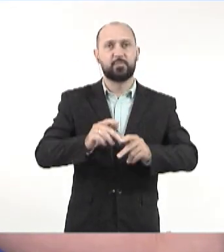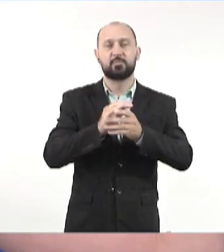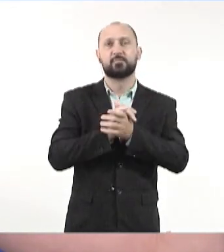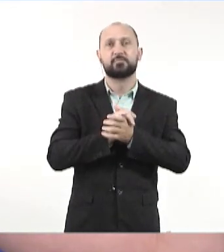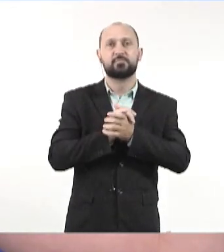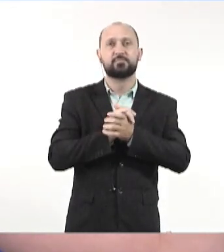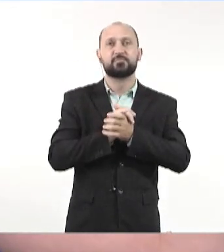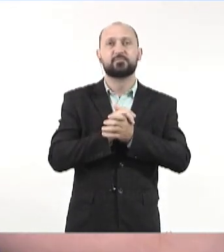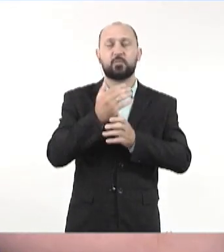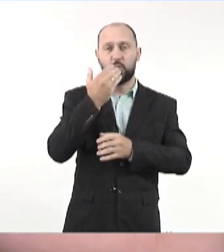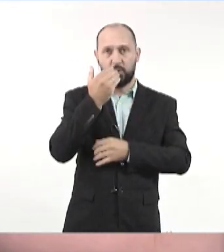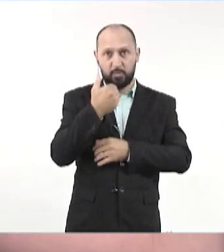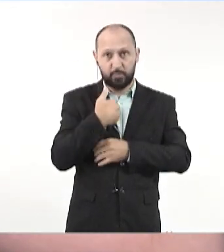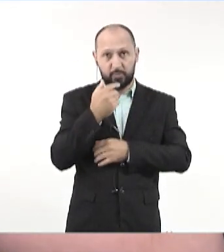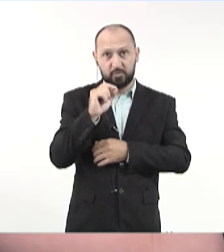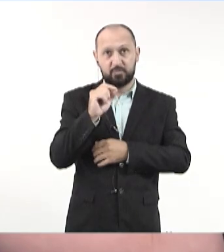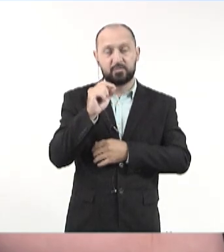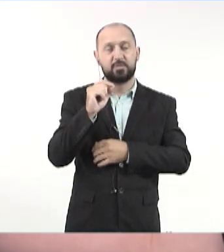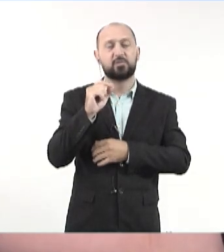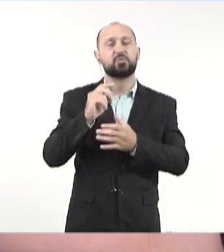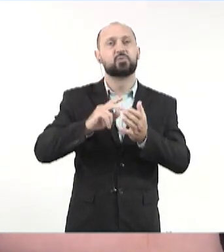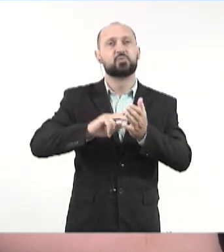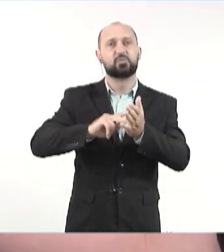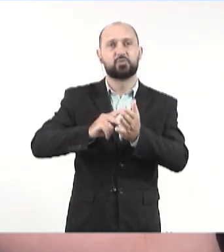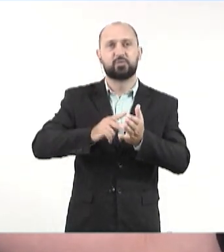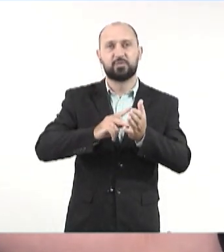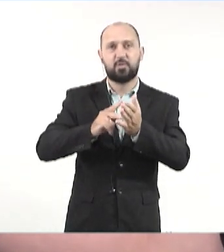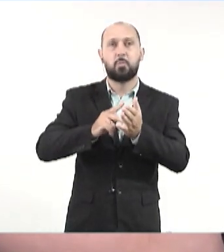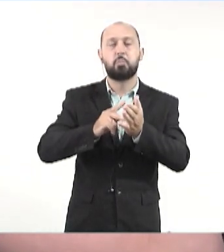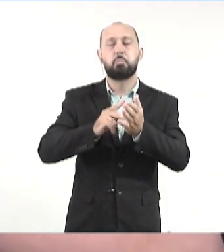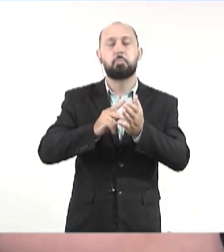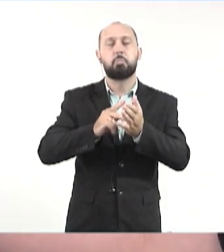e a pedido do sindicato